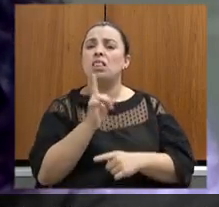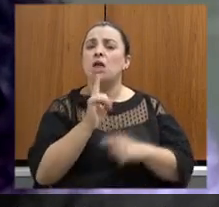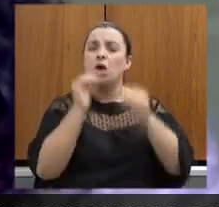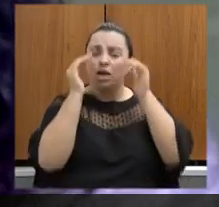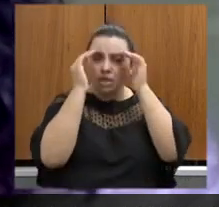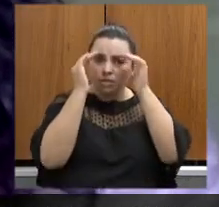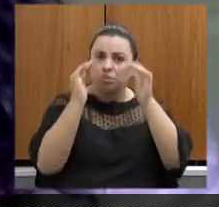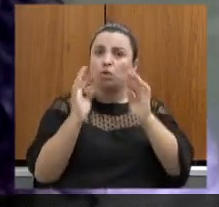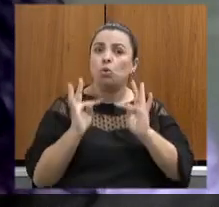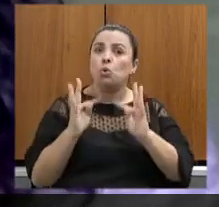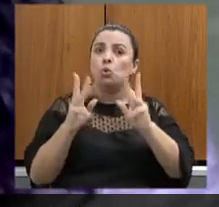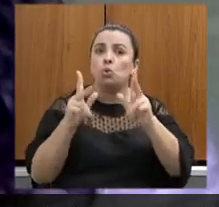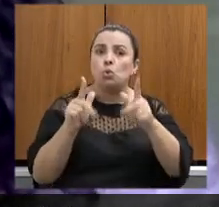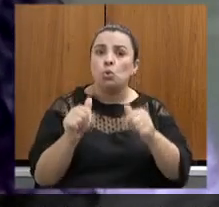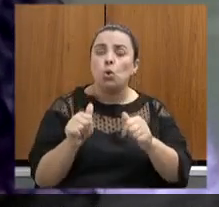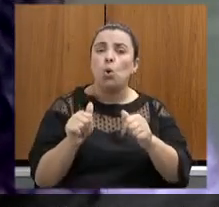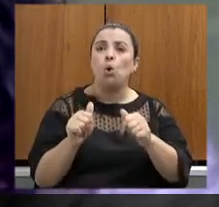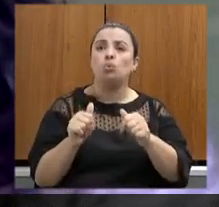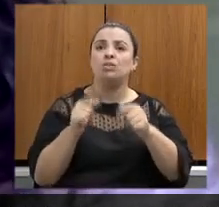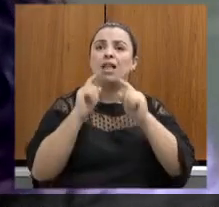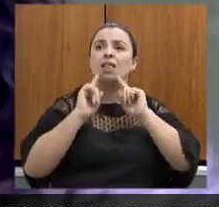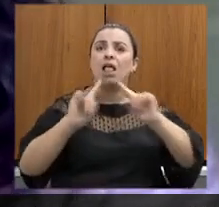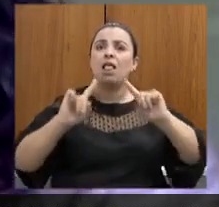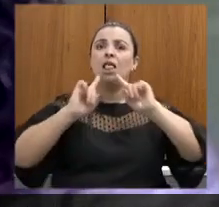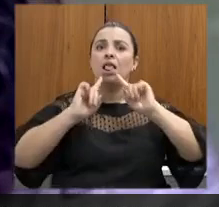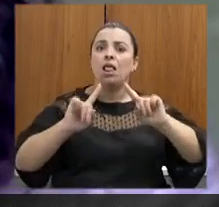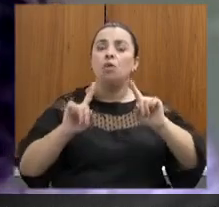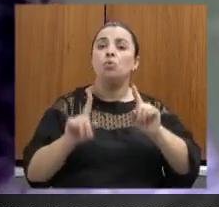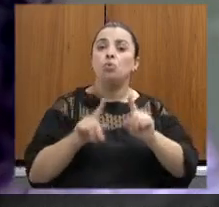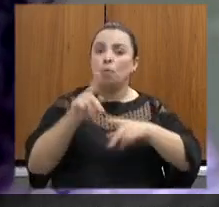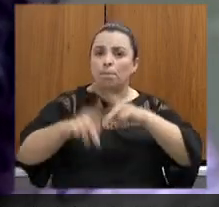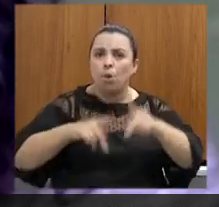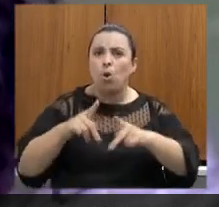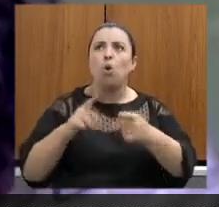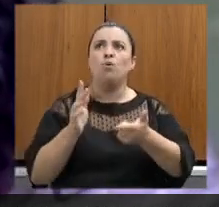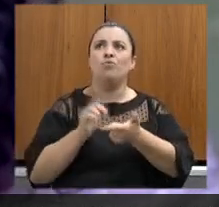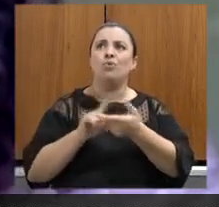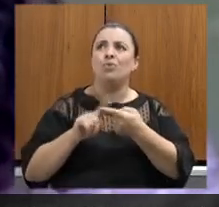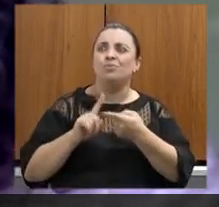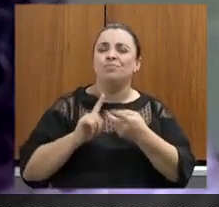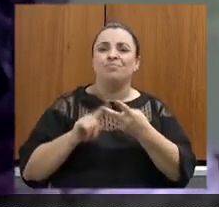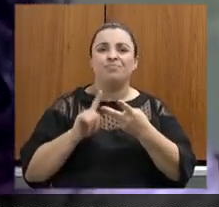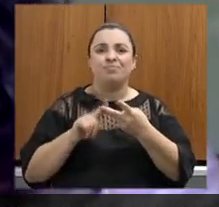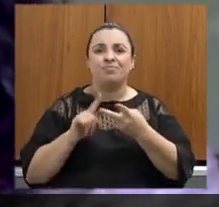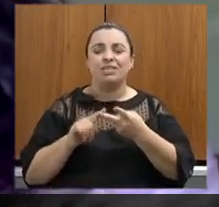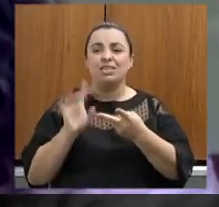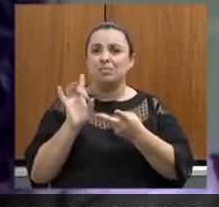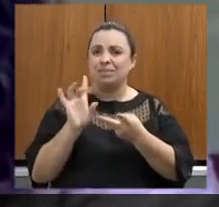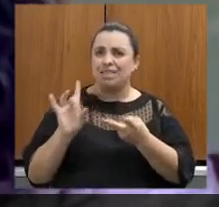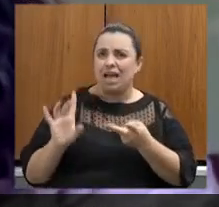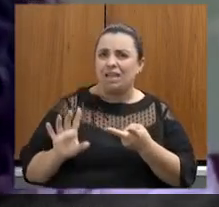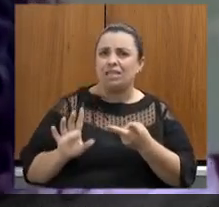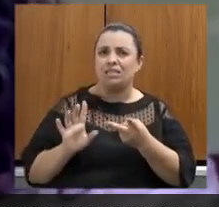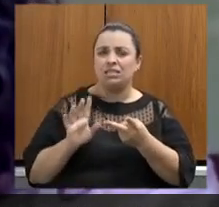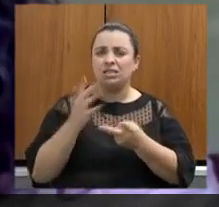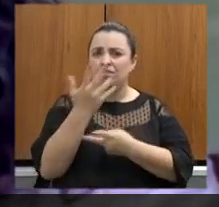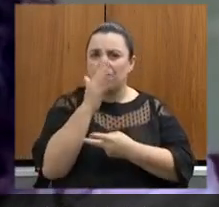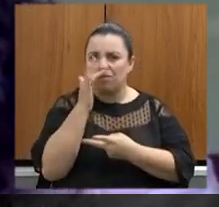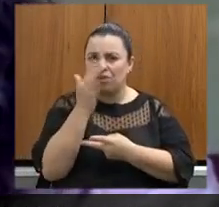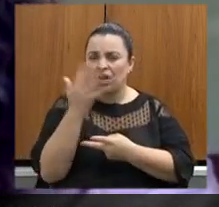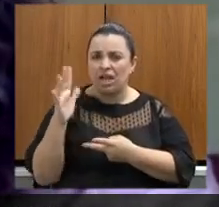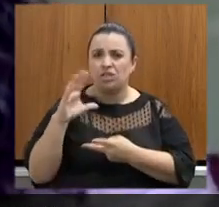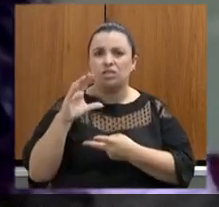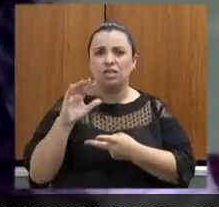as manifestações feitas pela população por especialistas por técnicos pelo Ibama na reunião do